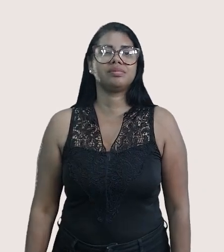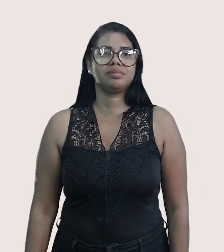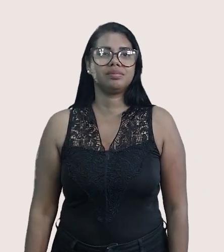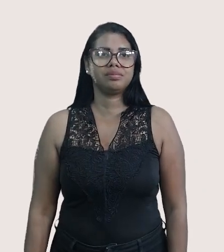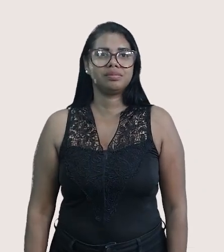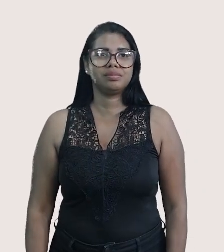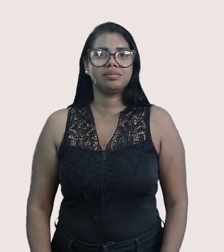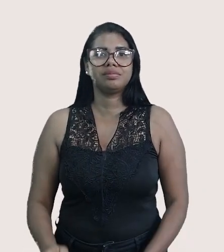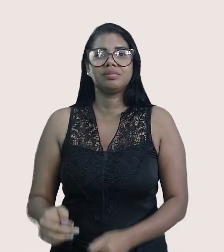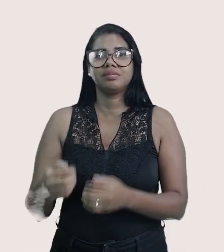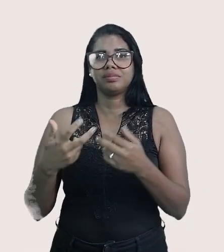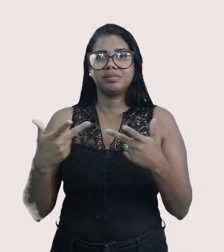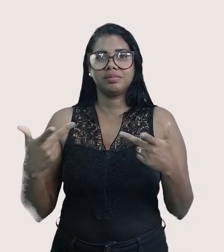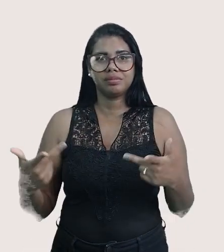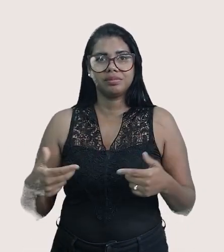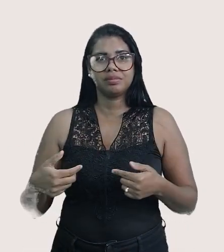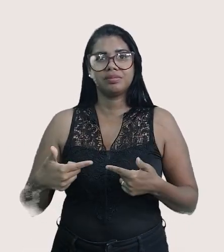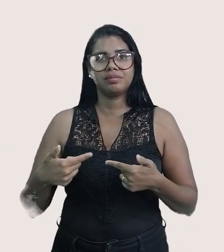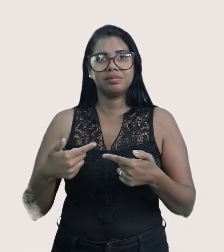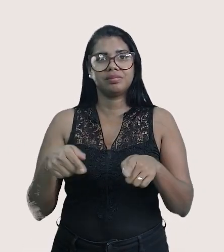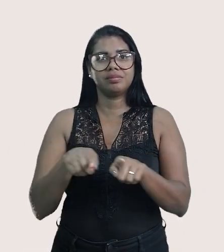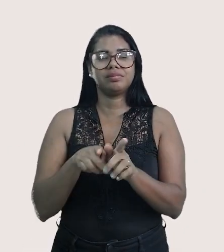O motivo é outro, né? Guerra.